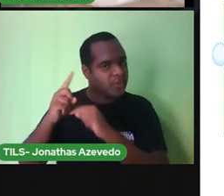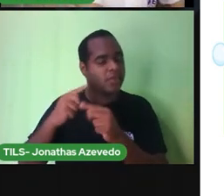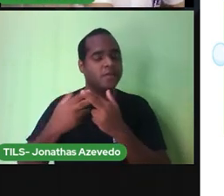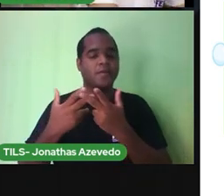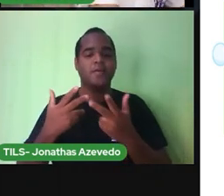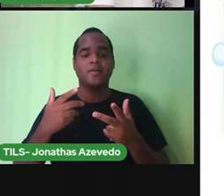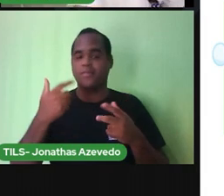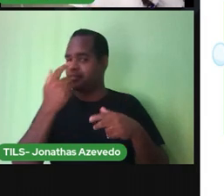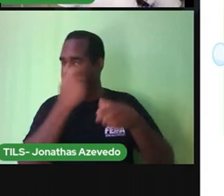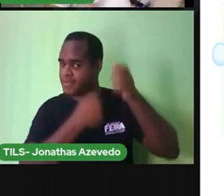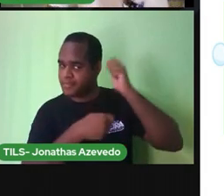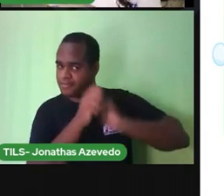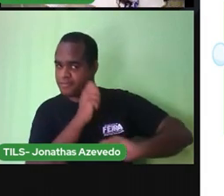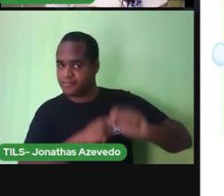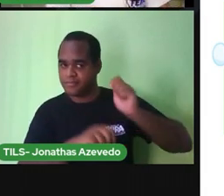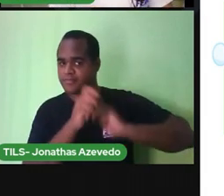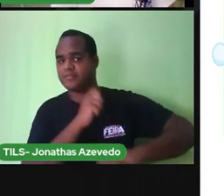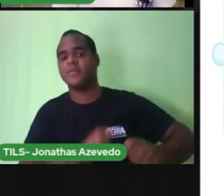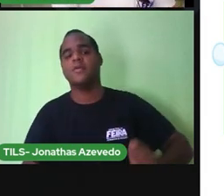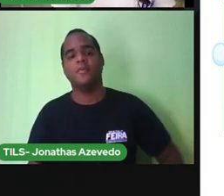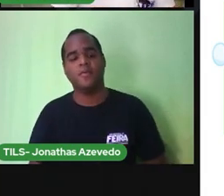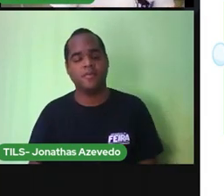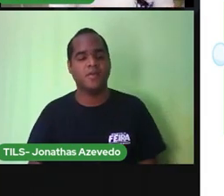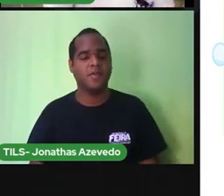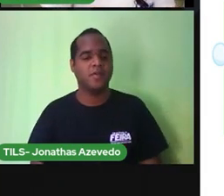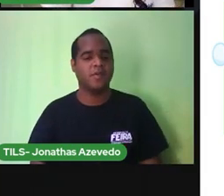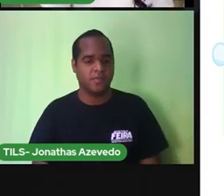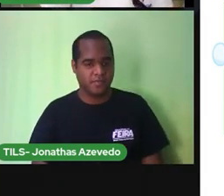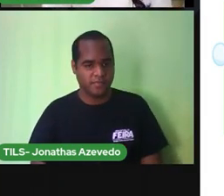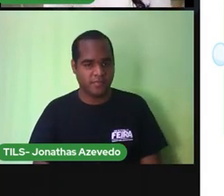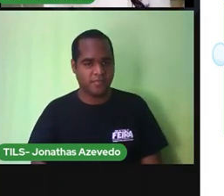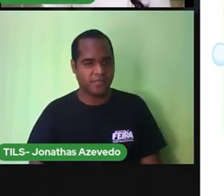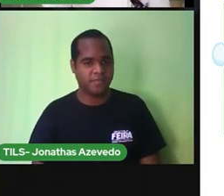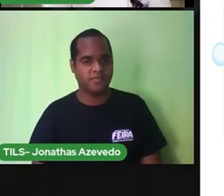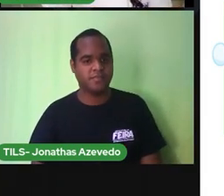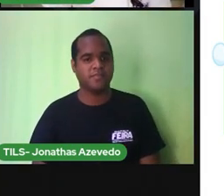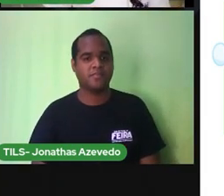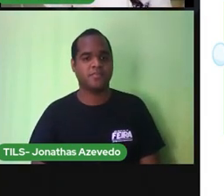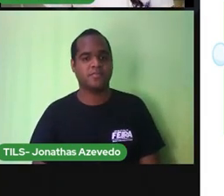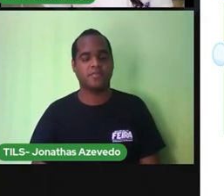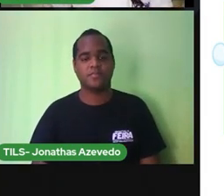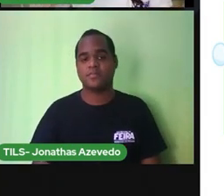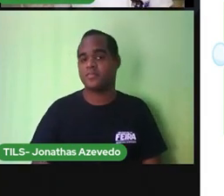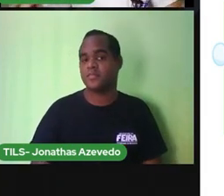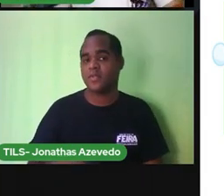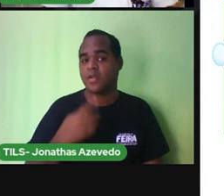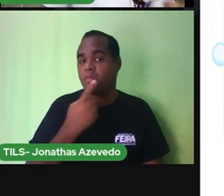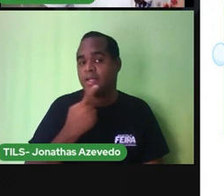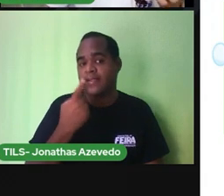pentear os cabelos, nós temos higiene da boca,